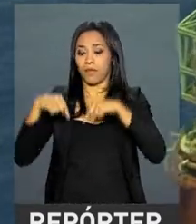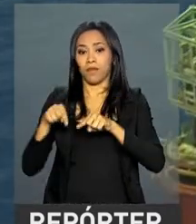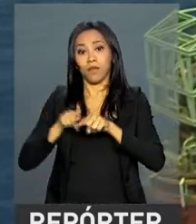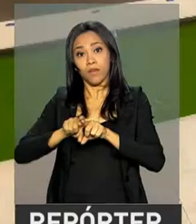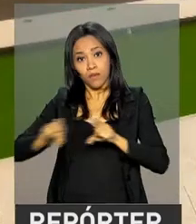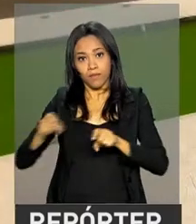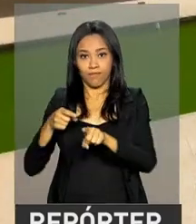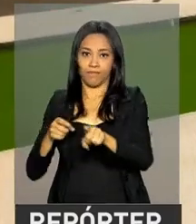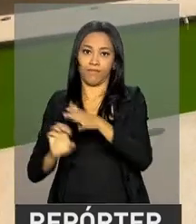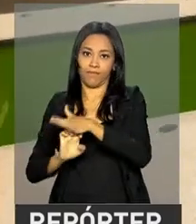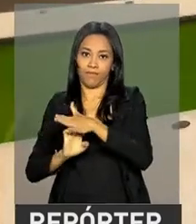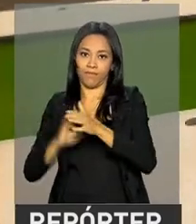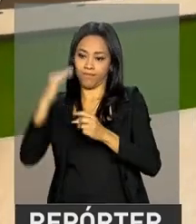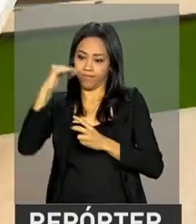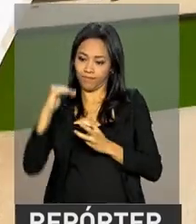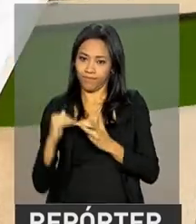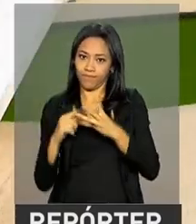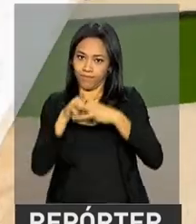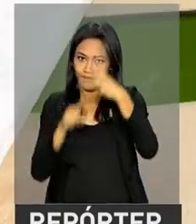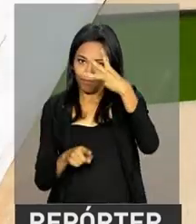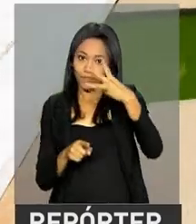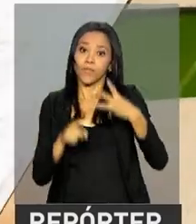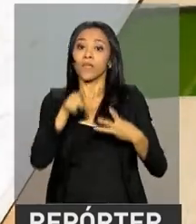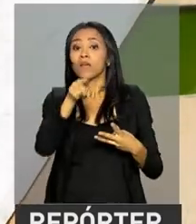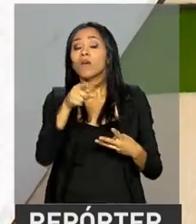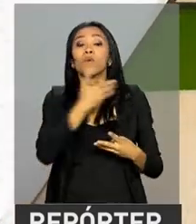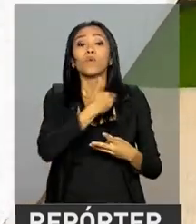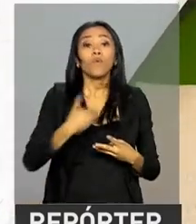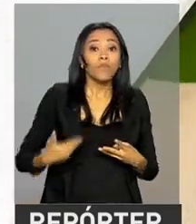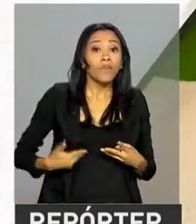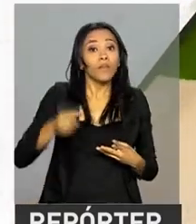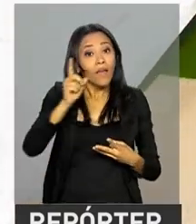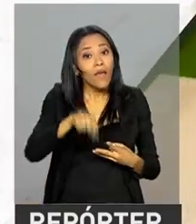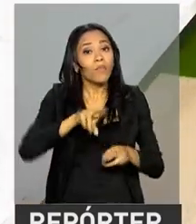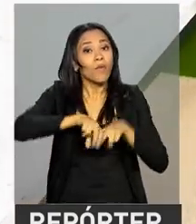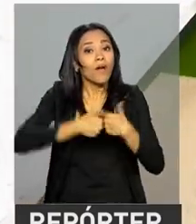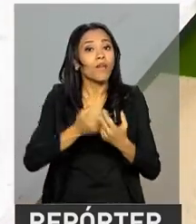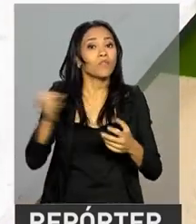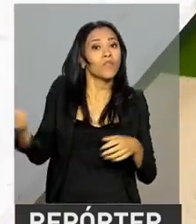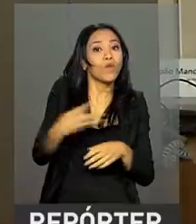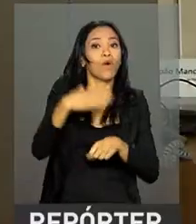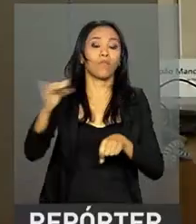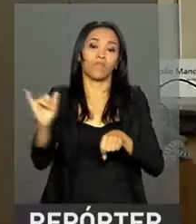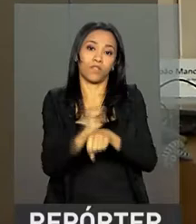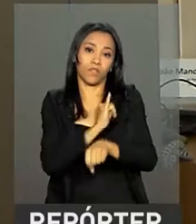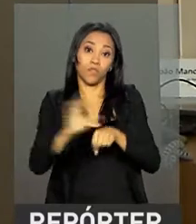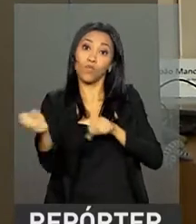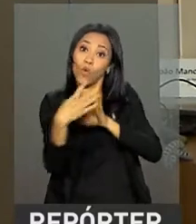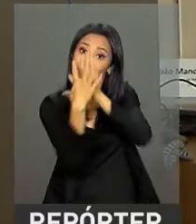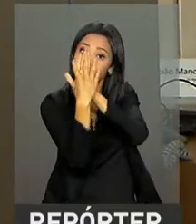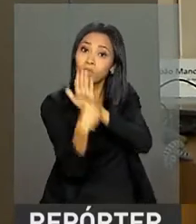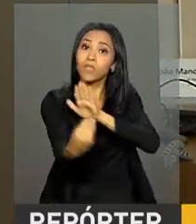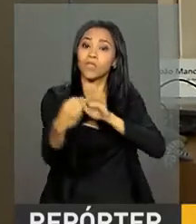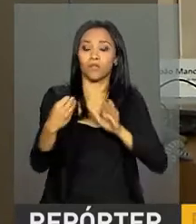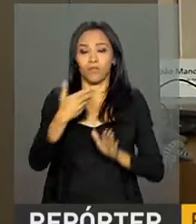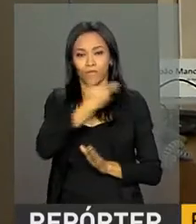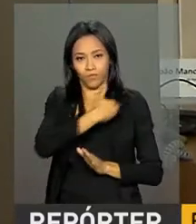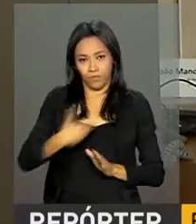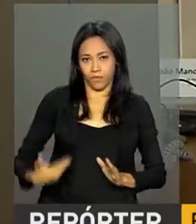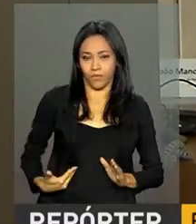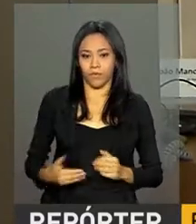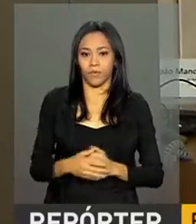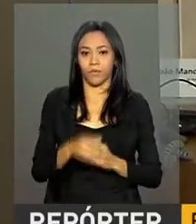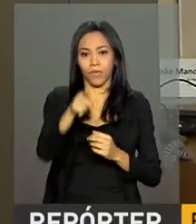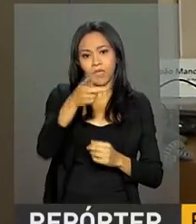Petrobras. O governo atribuiu o crescimento à nova estratégia de governança. Se você pensar em qualquer empresa, seja uma empresa